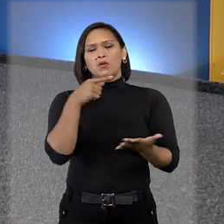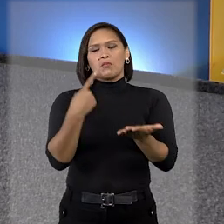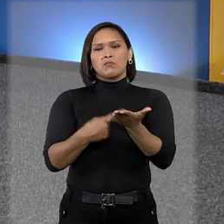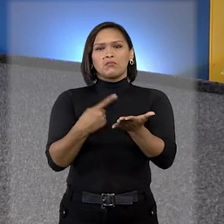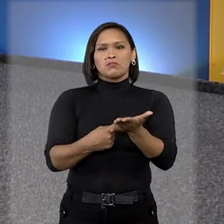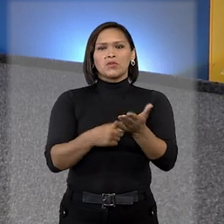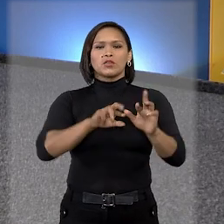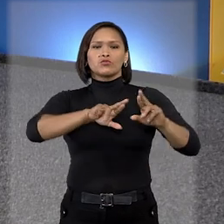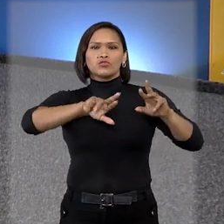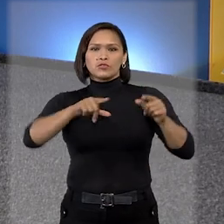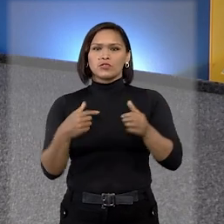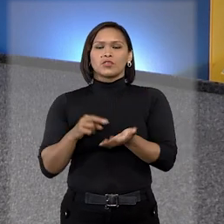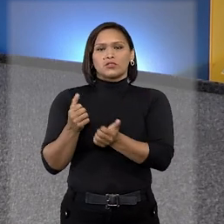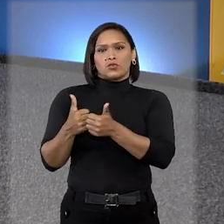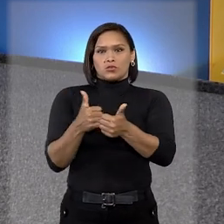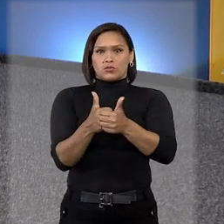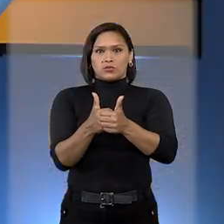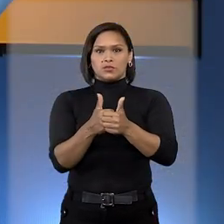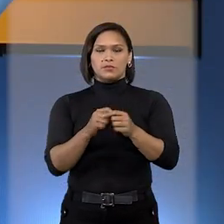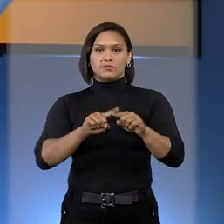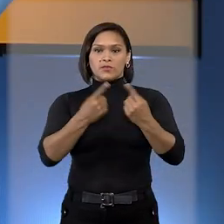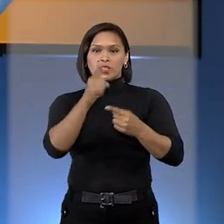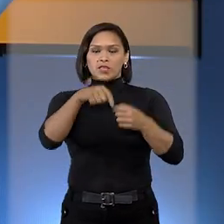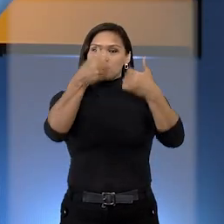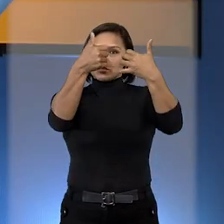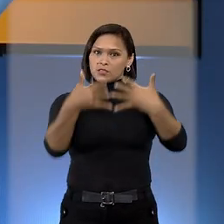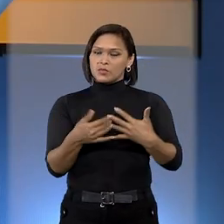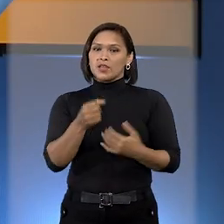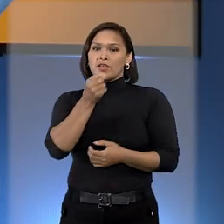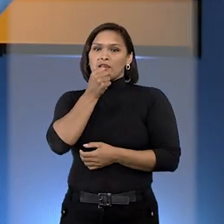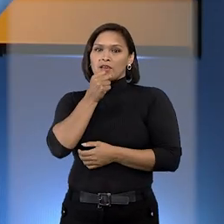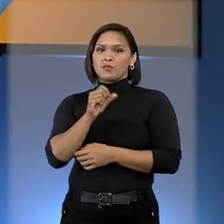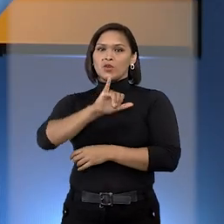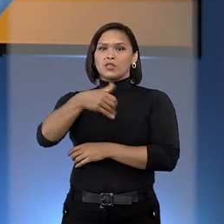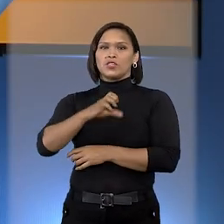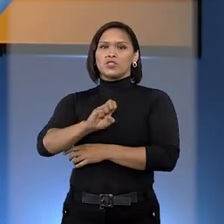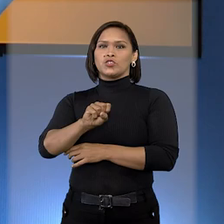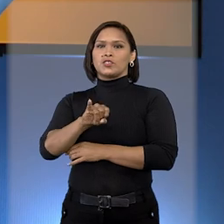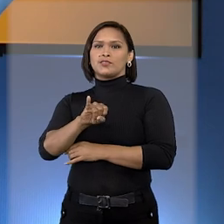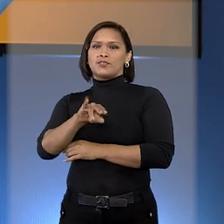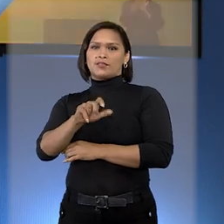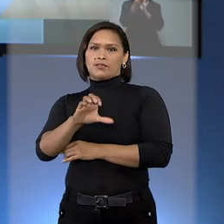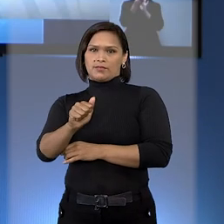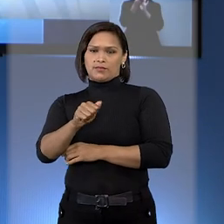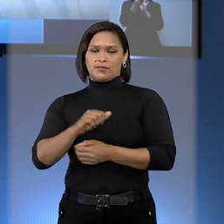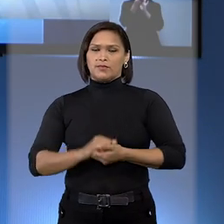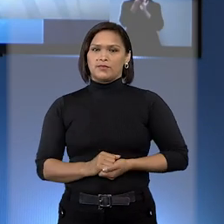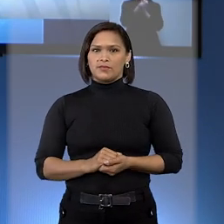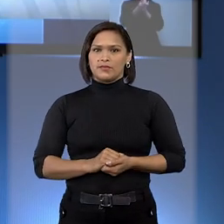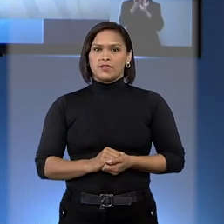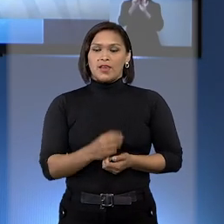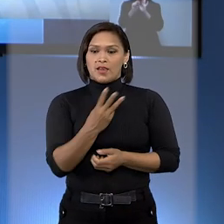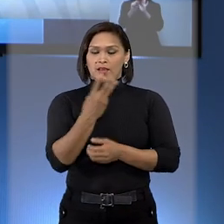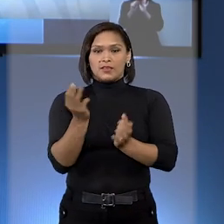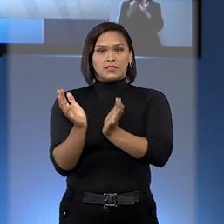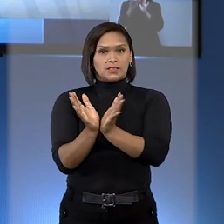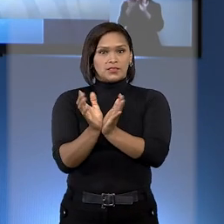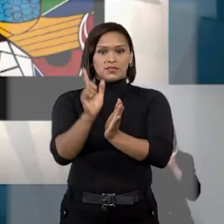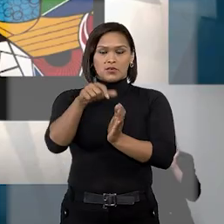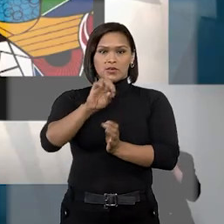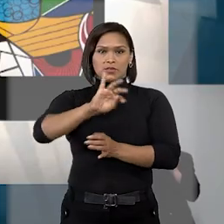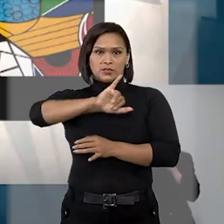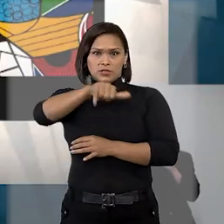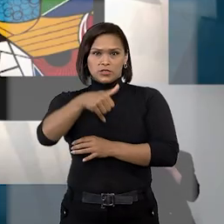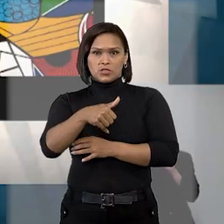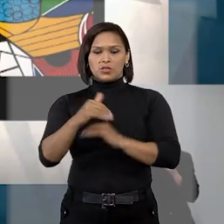implica atipicidade da conduta. Quem explica é a repórter Jéssica Castro. A terceira sessão do